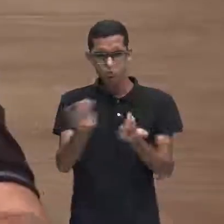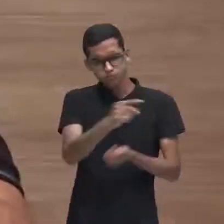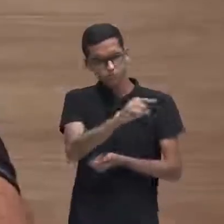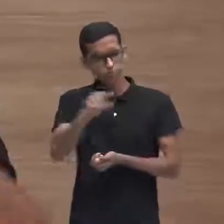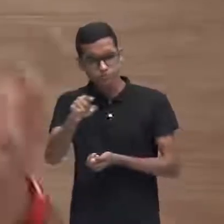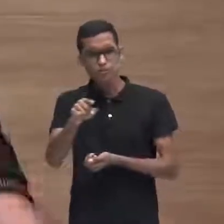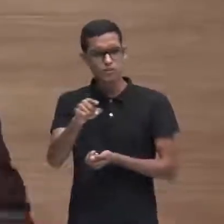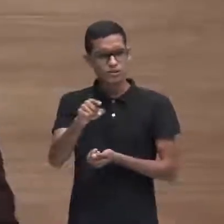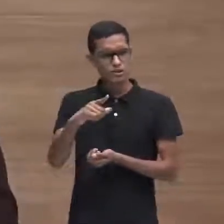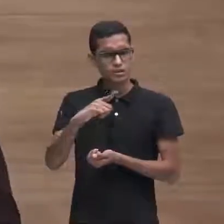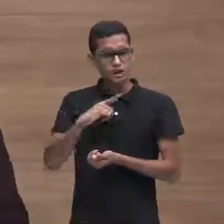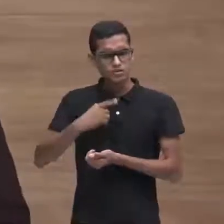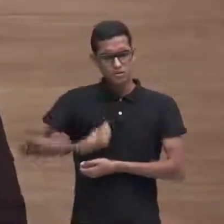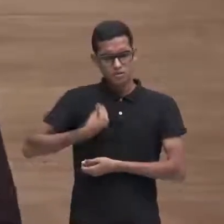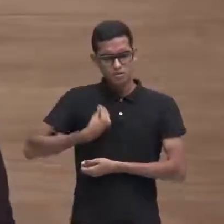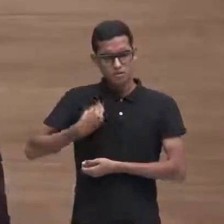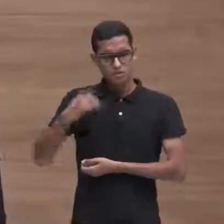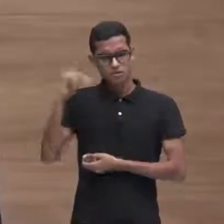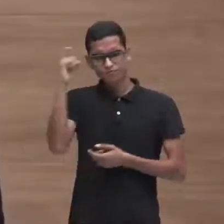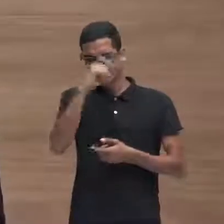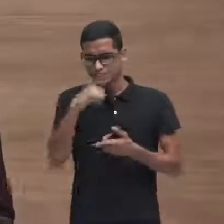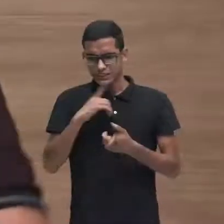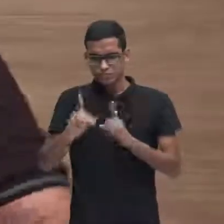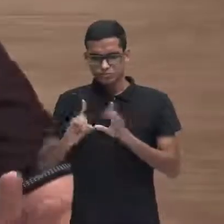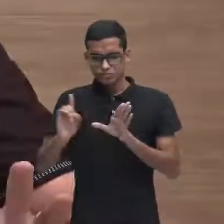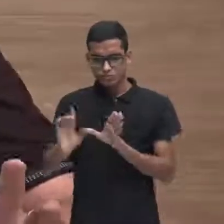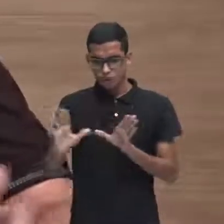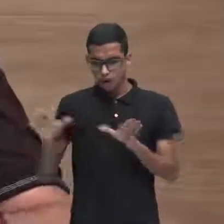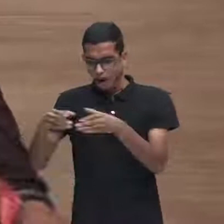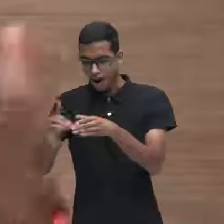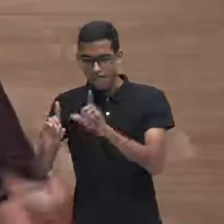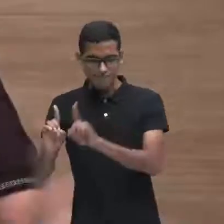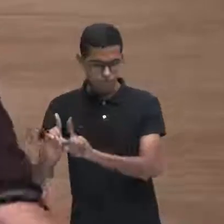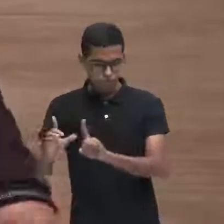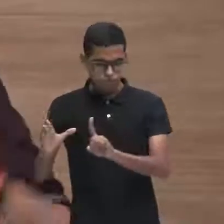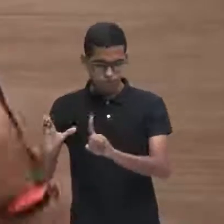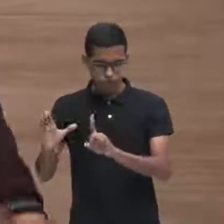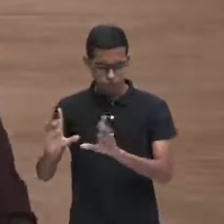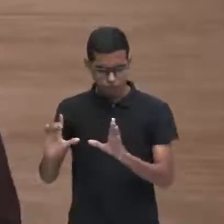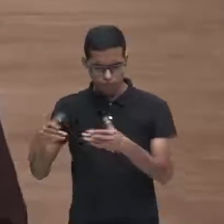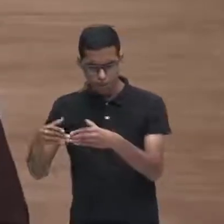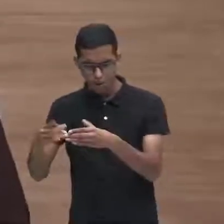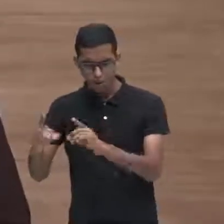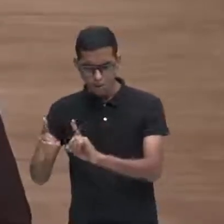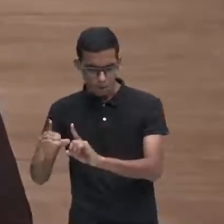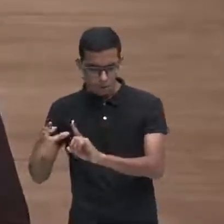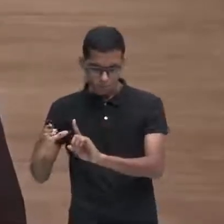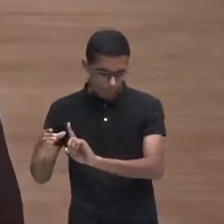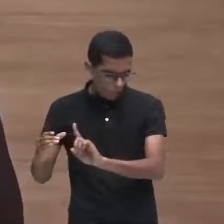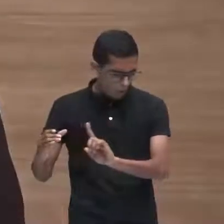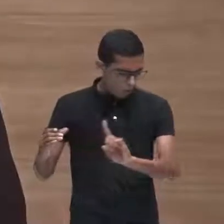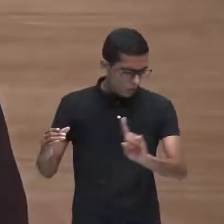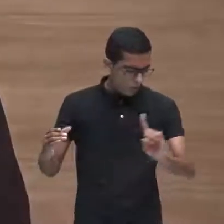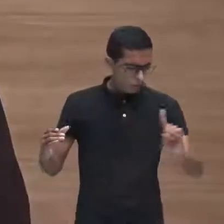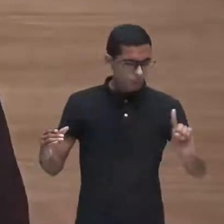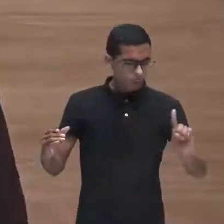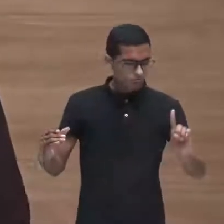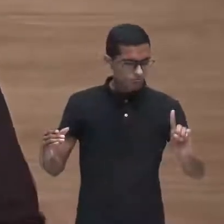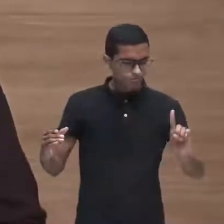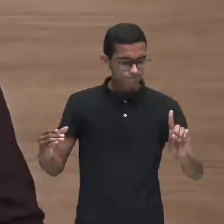dificuldades, que está se afastando muito de vocês, que está, algumas vezes, muito agressivo com vocês,